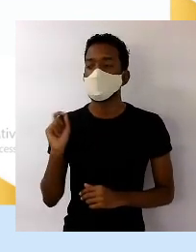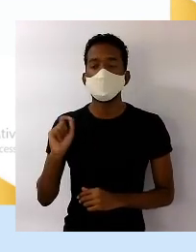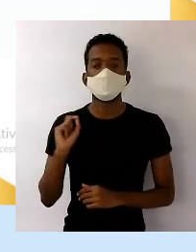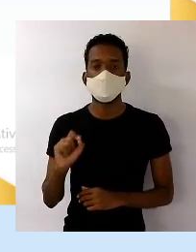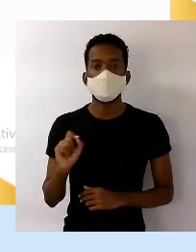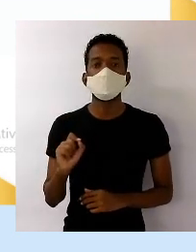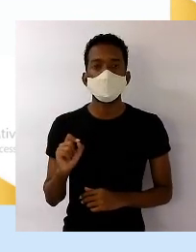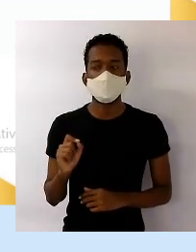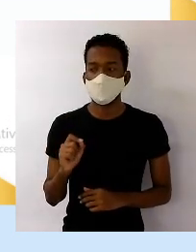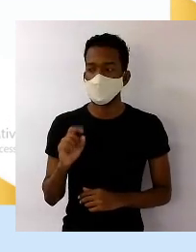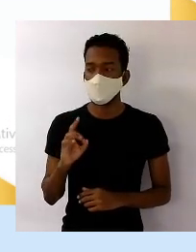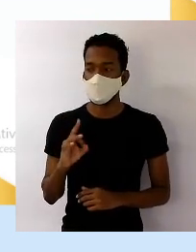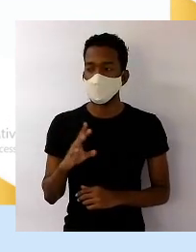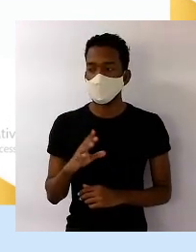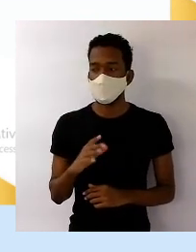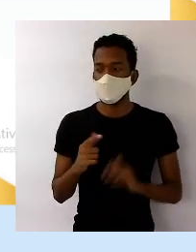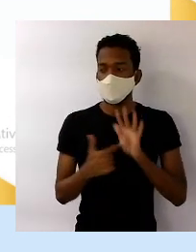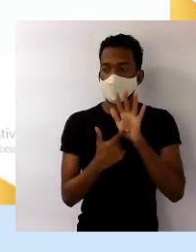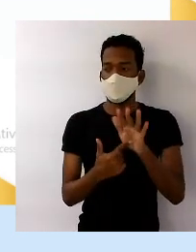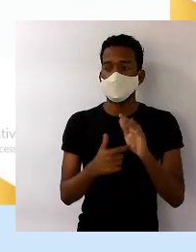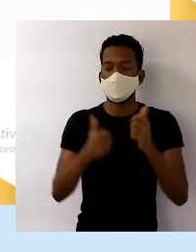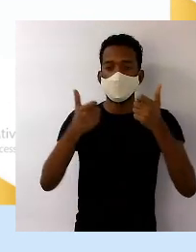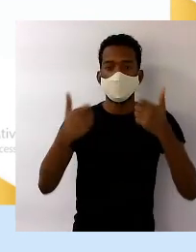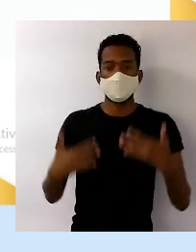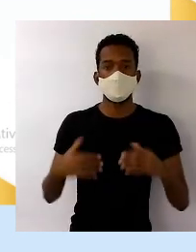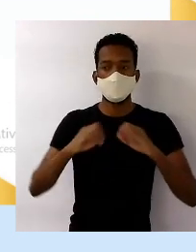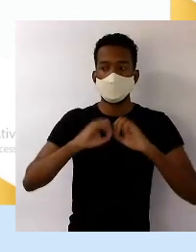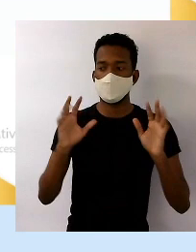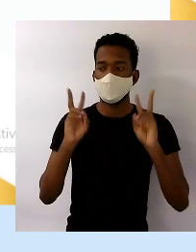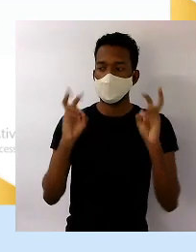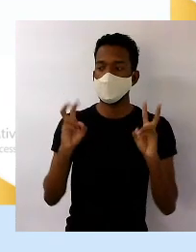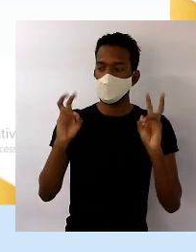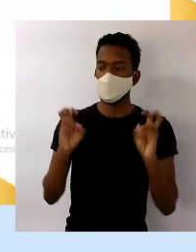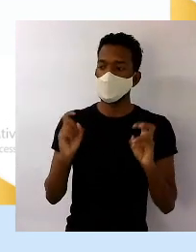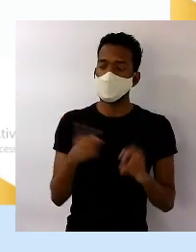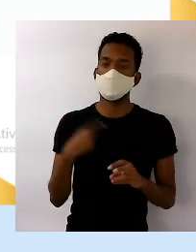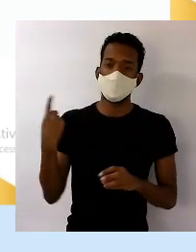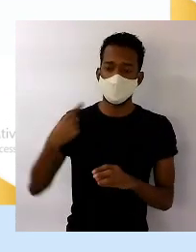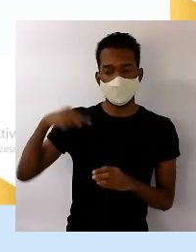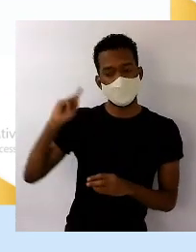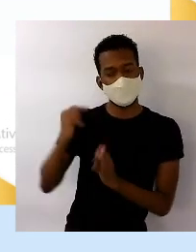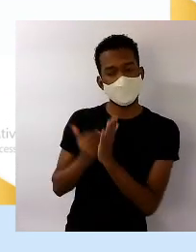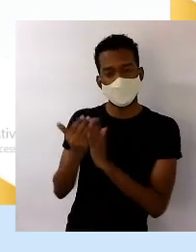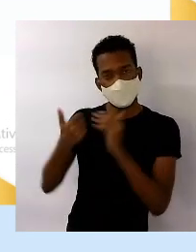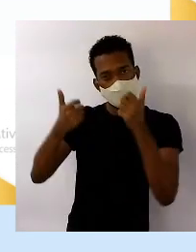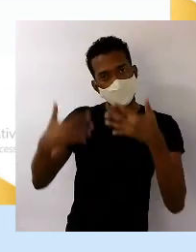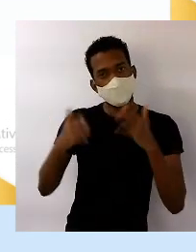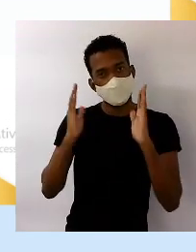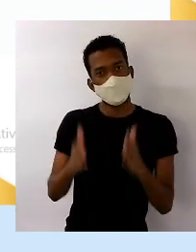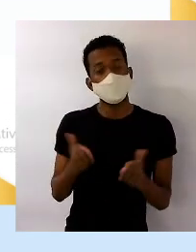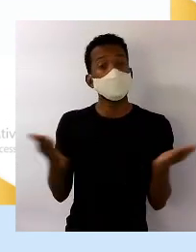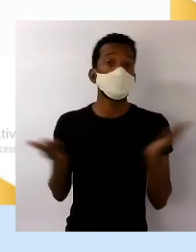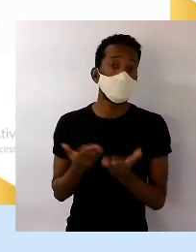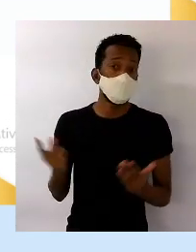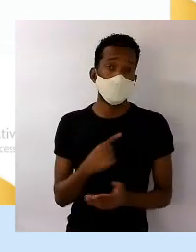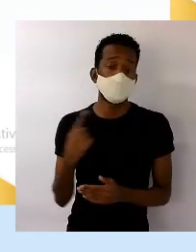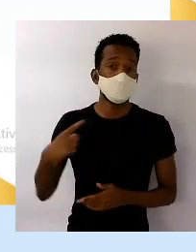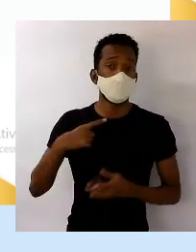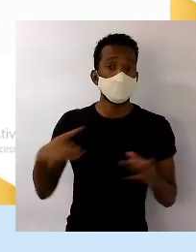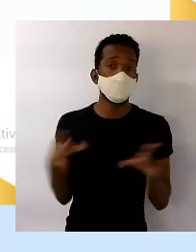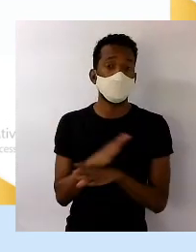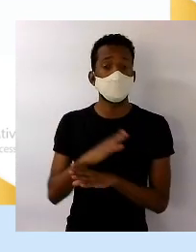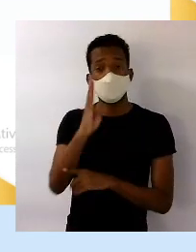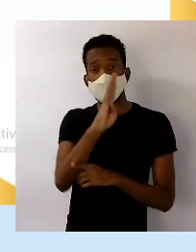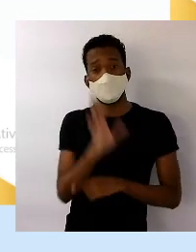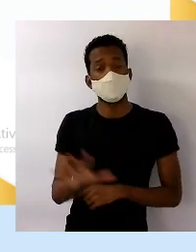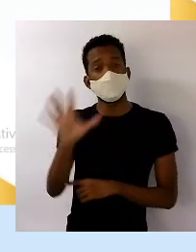que... Isso só afirma, reafirma aquilo que eu contei para vocês no começo da aula. Que hoje a gente tem o Brasil como